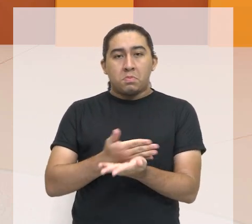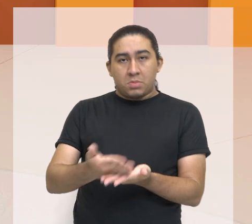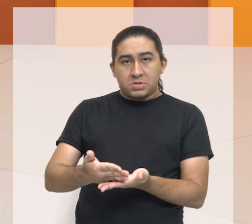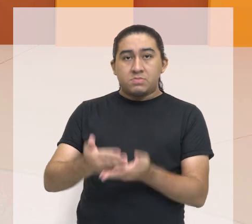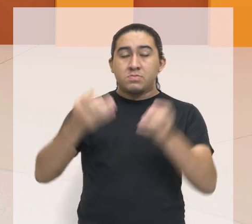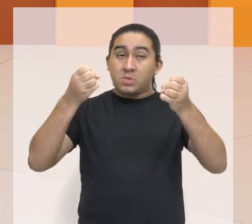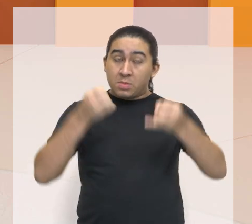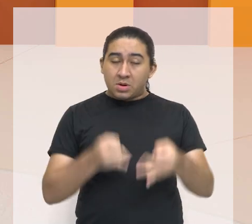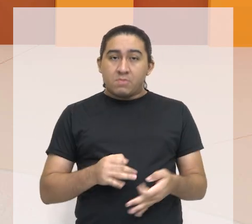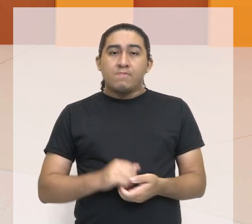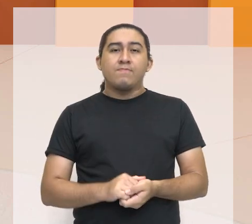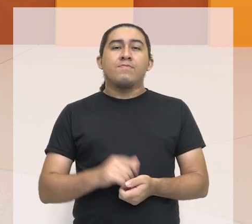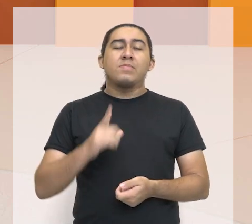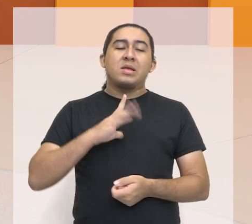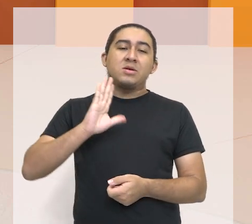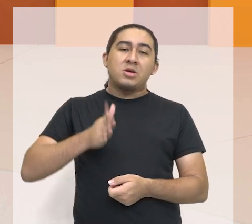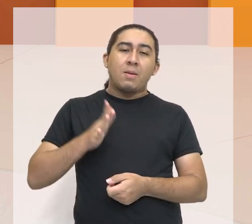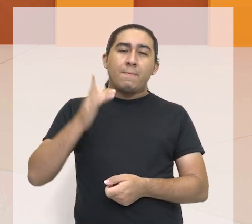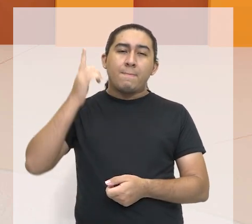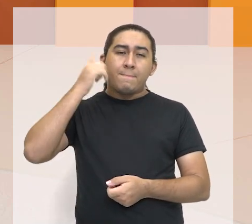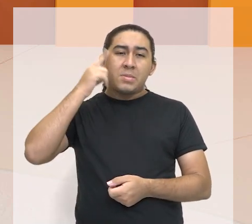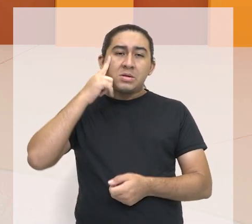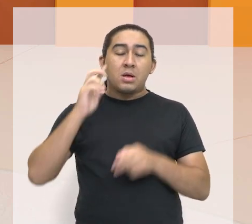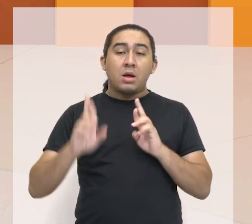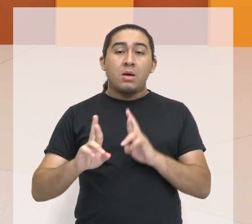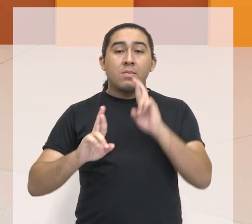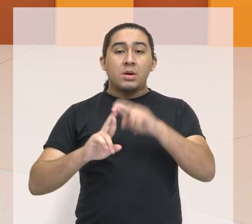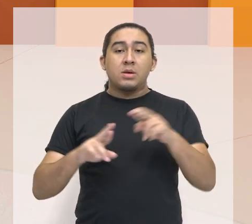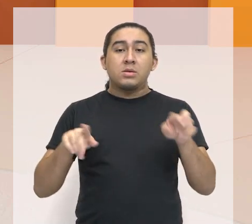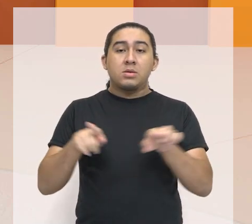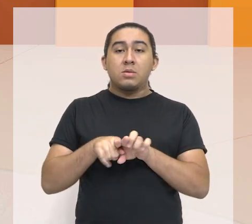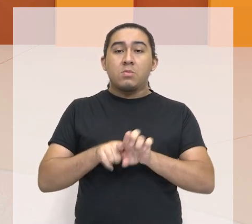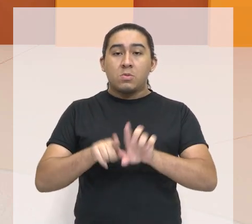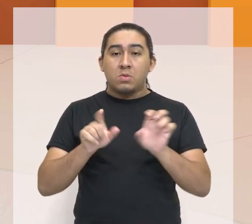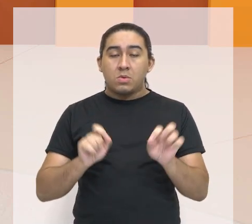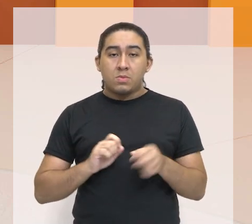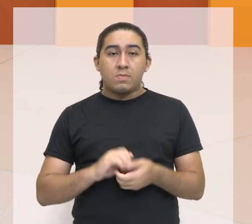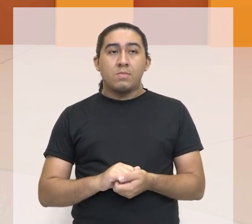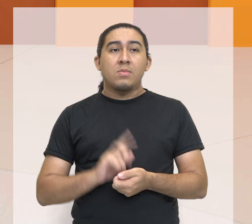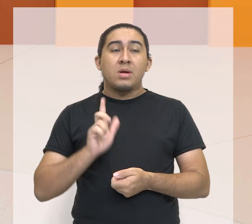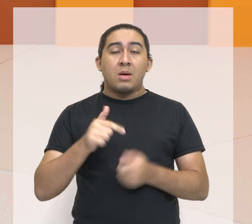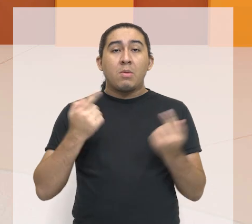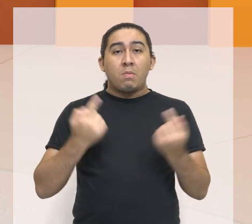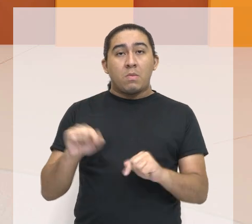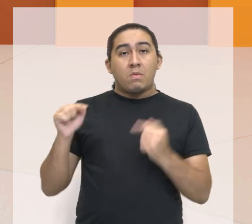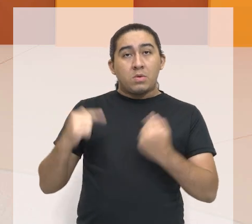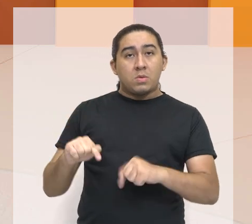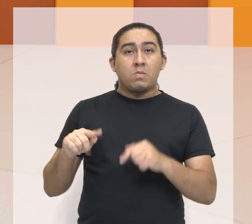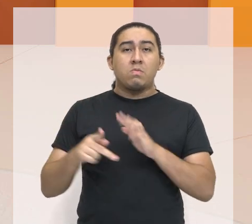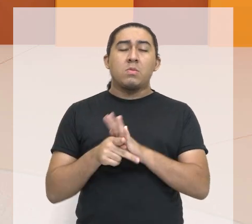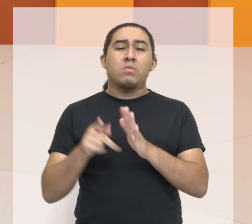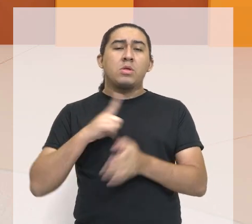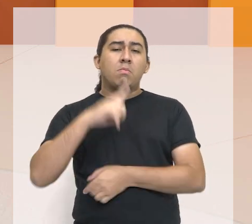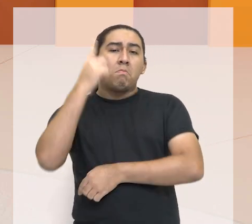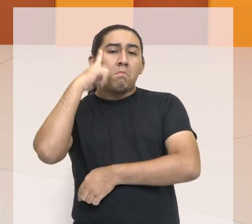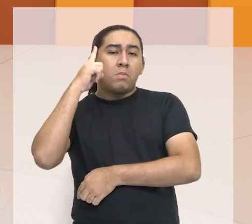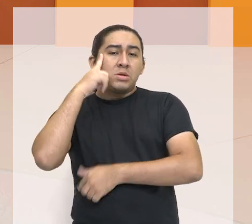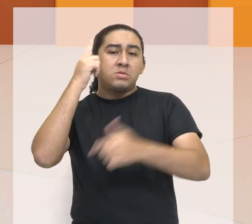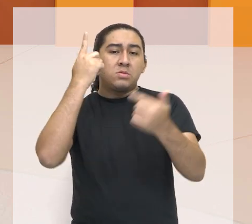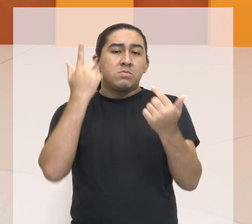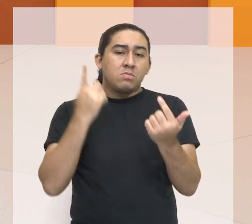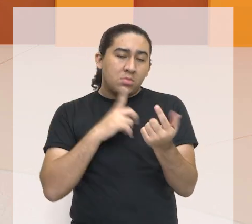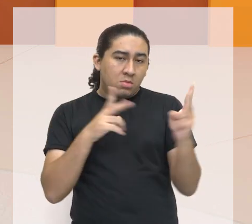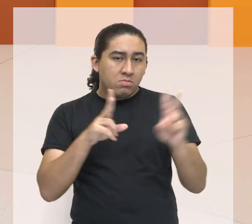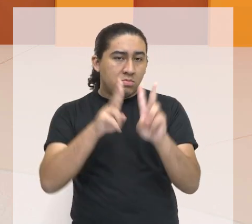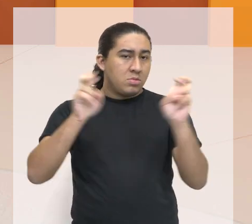já fazendo uma referência aqui, fazendo uma provocação, levantando uma problematização sobre